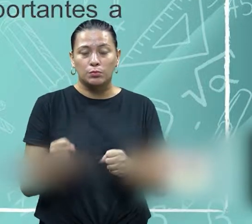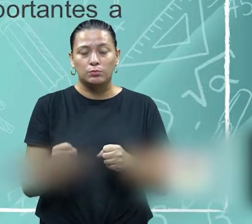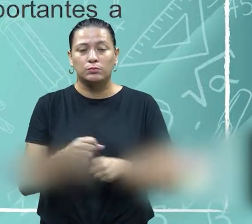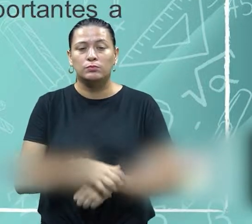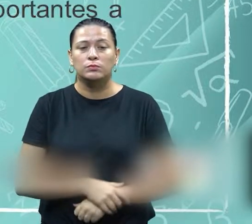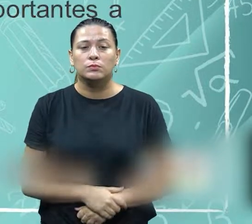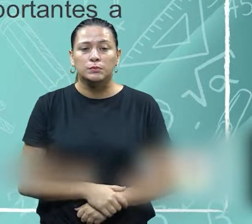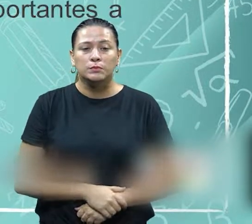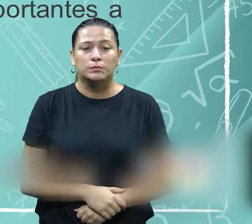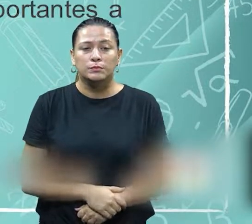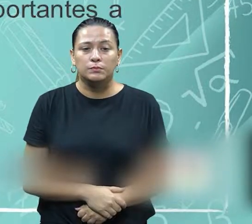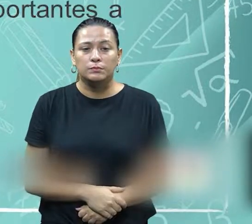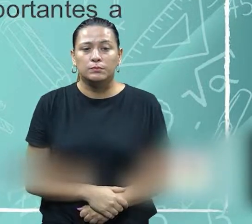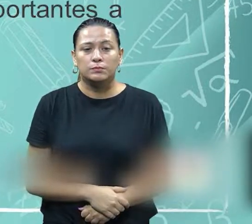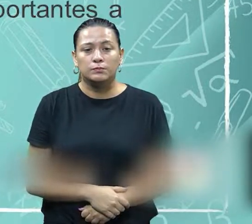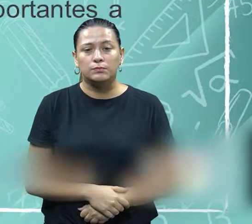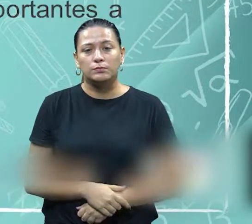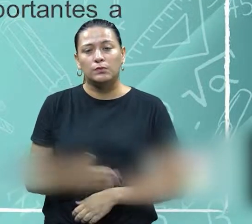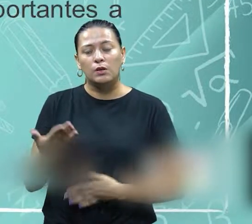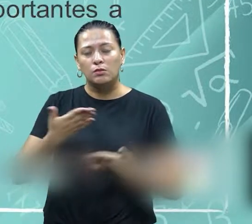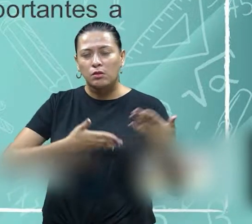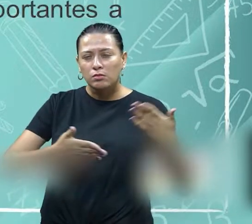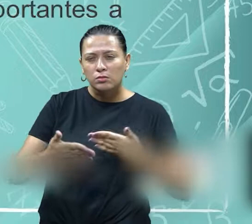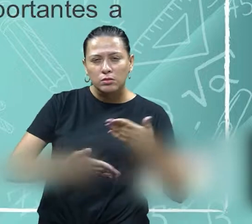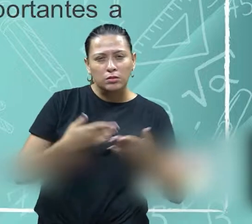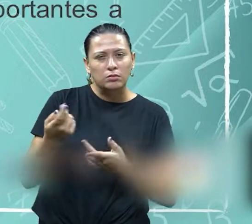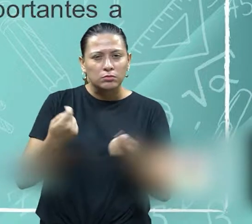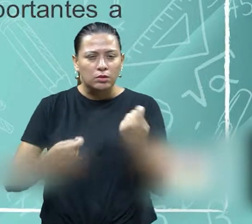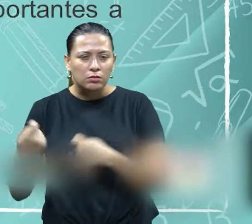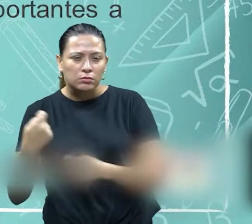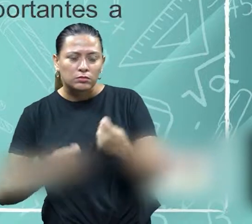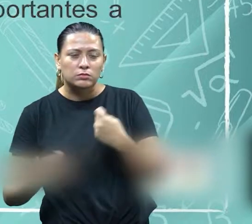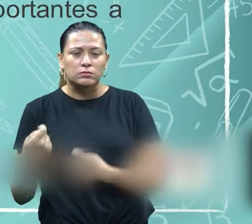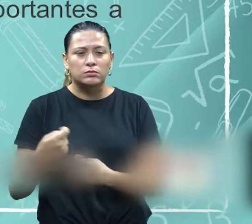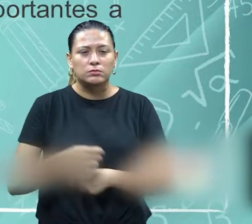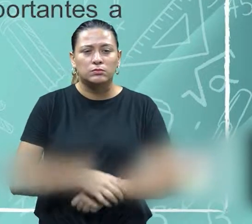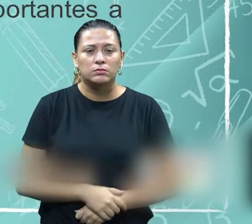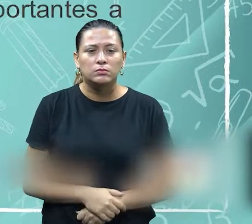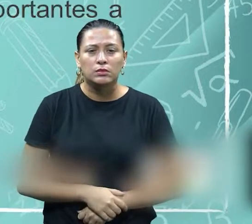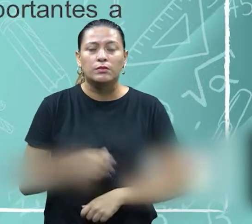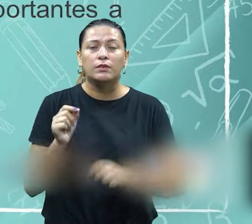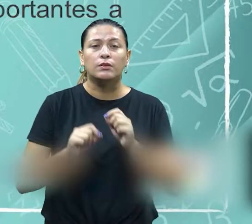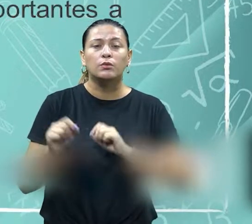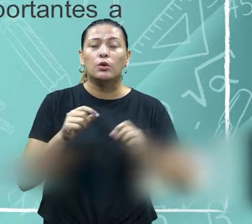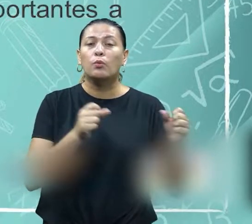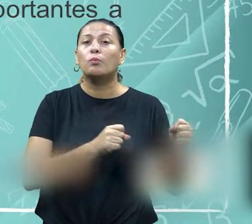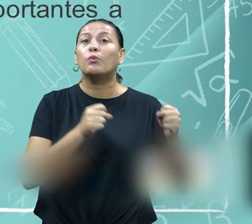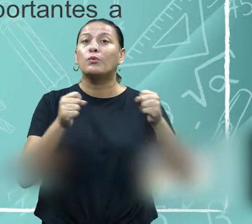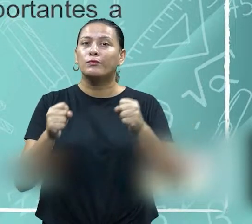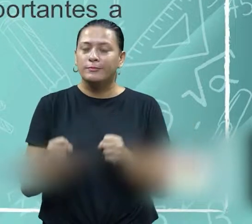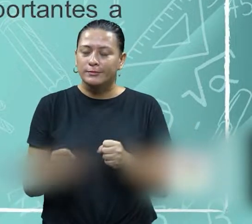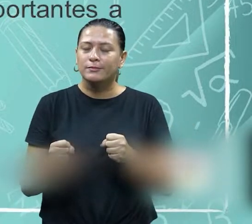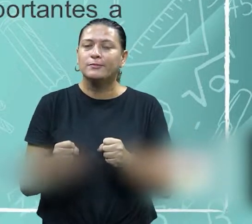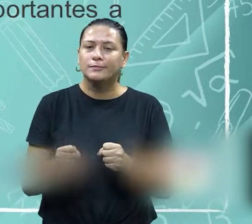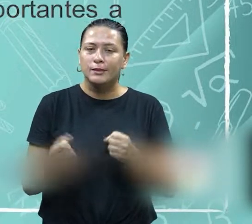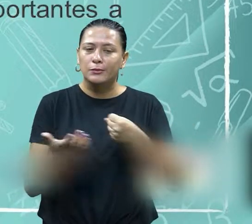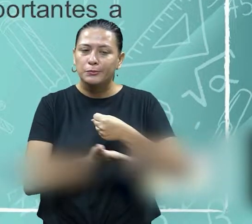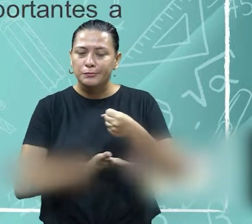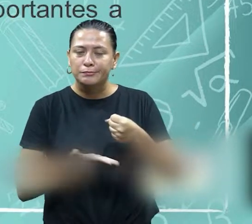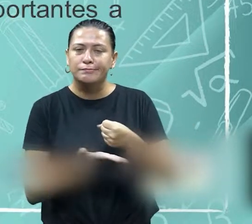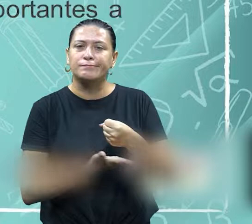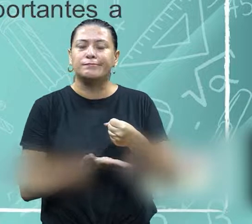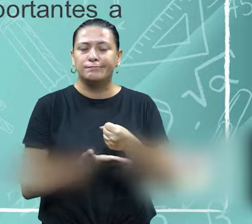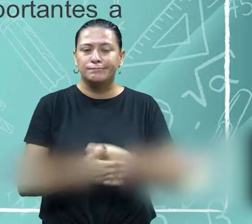estou dizendo aqui que nesse processo de negociação eu vou ter a questão do poder que vai estar permeando esse processo. Então,